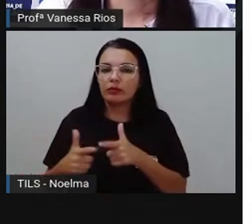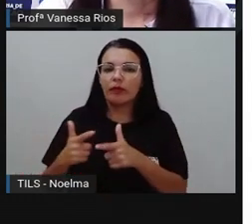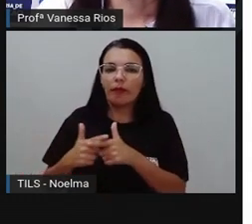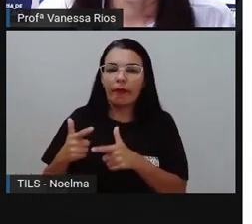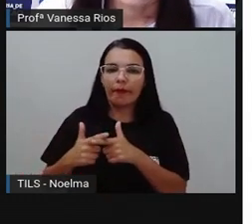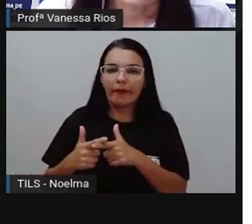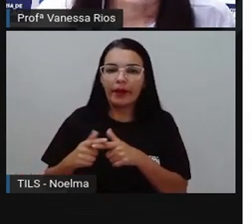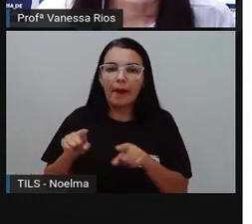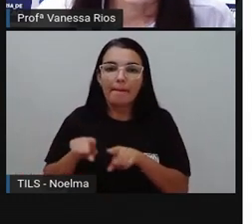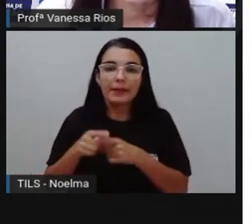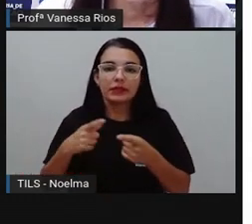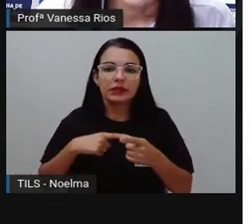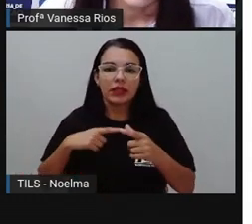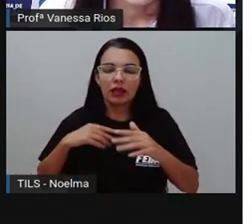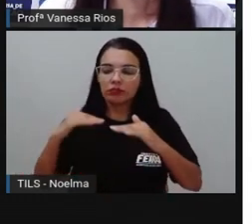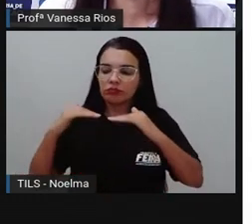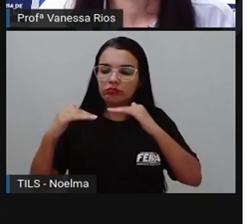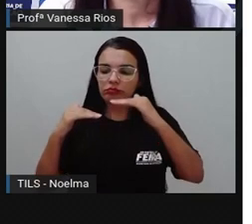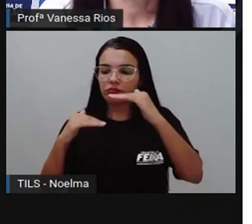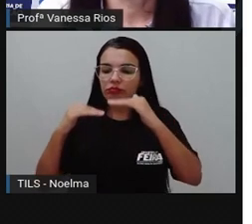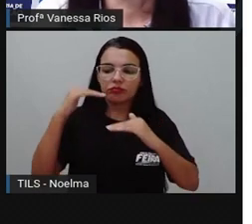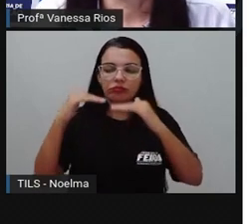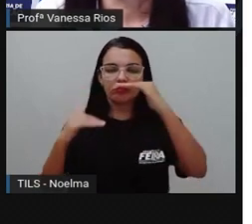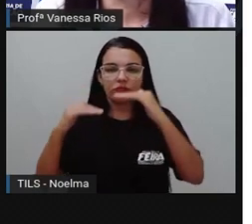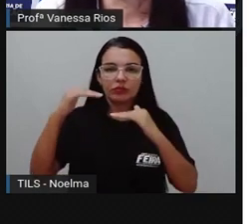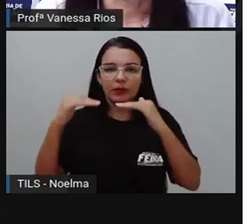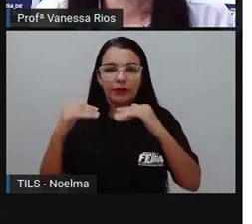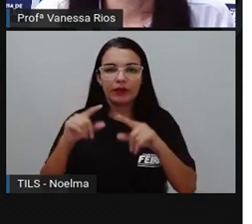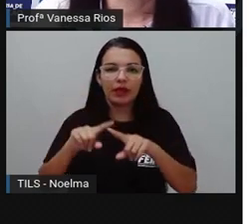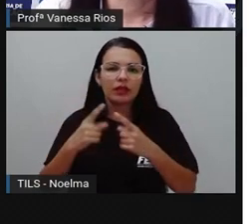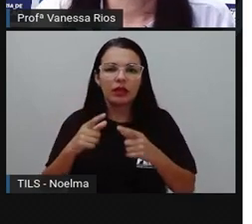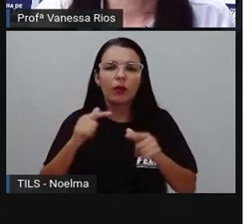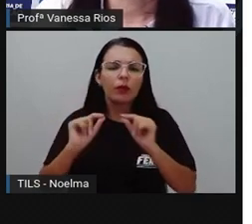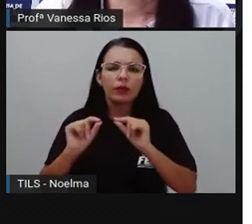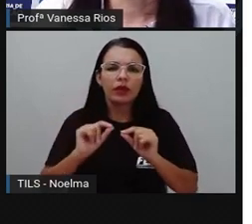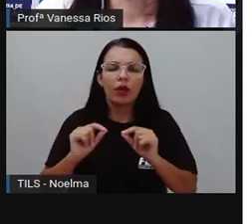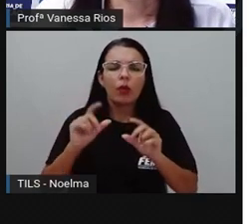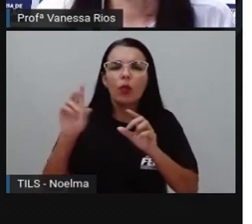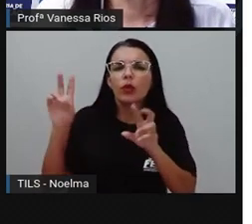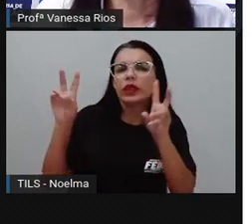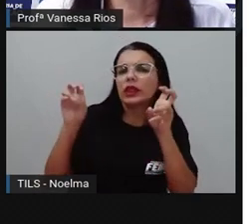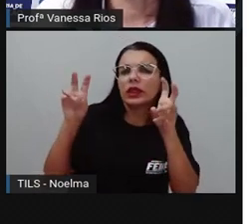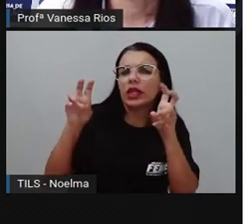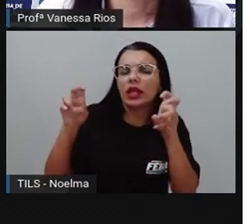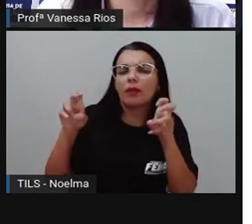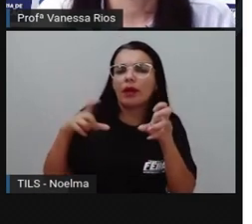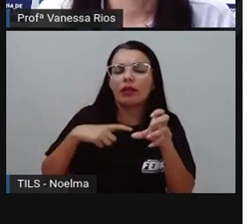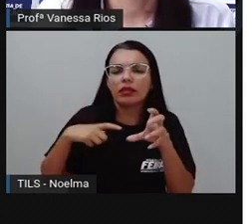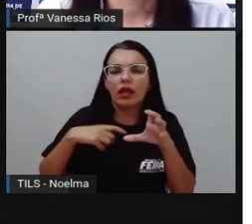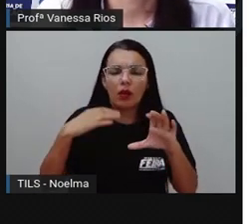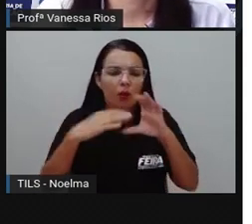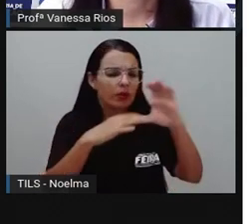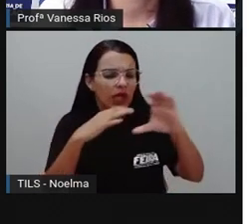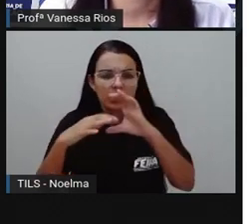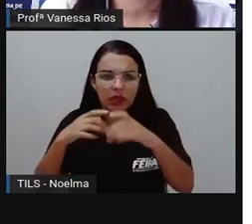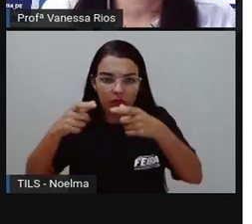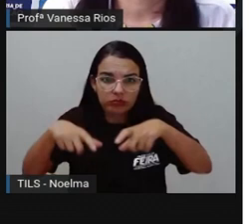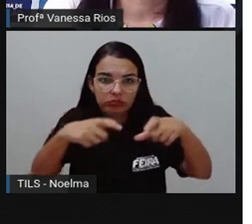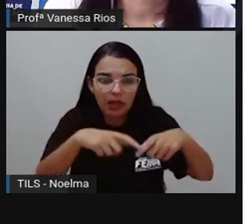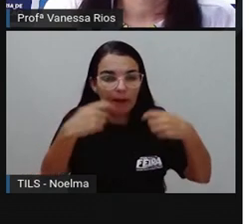níveis diferentes. Ao trabalhar o tema, independente do meio de comunicação, é necessário ter